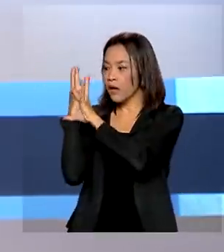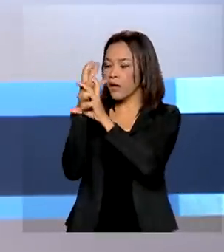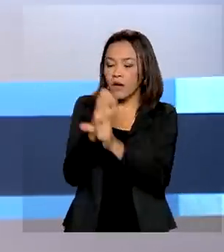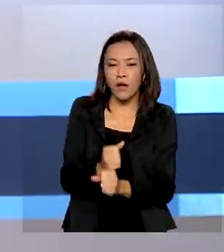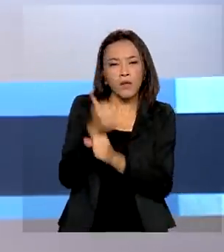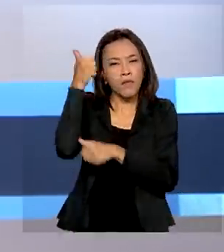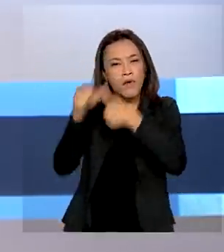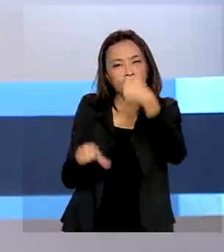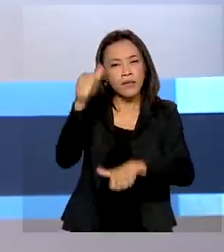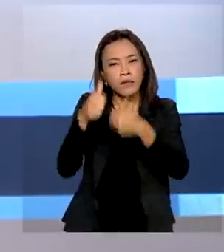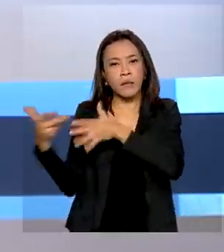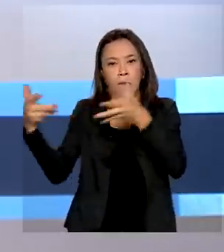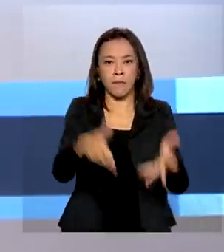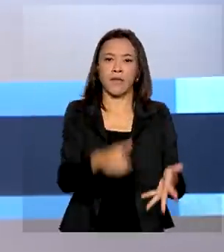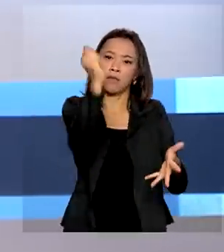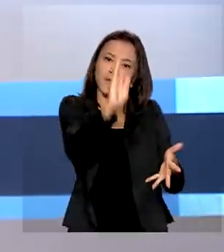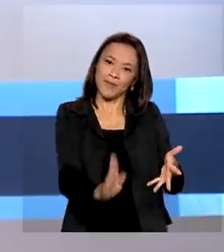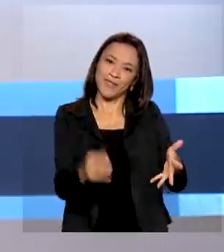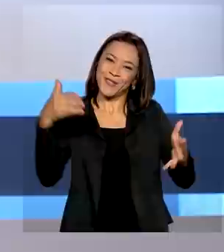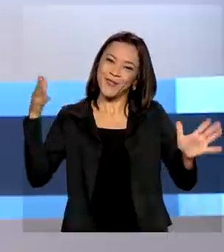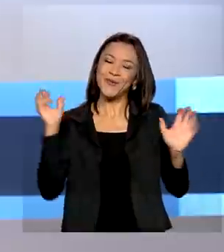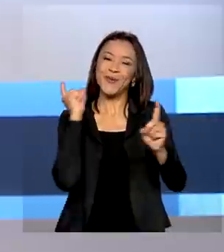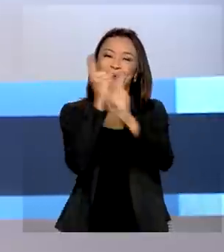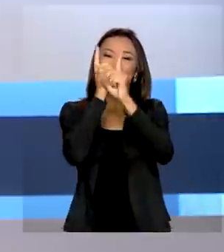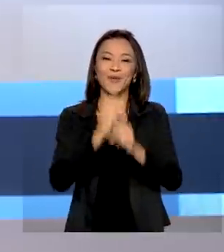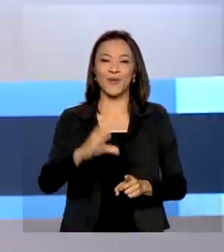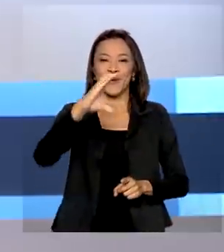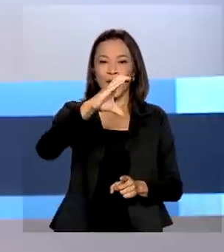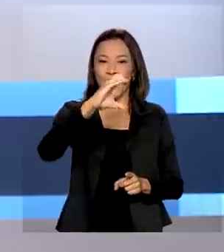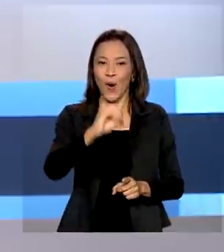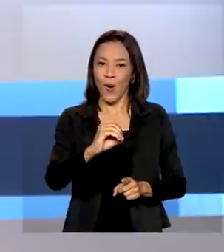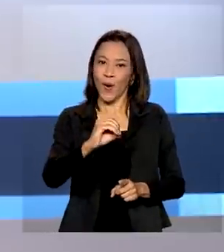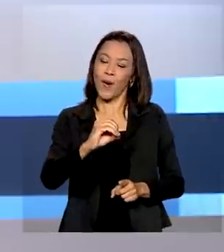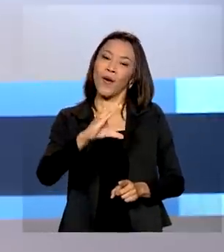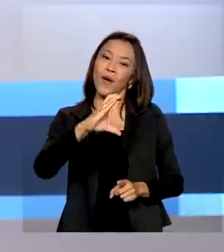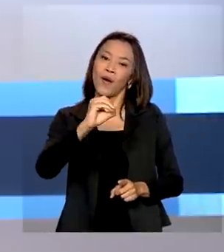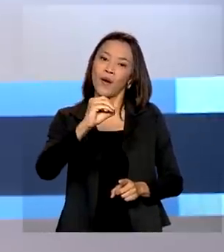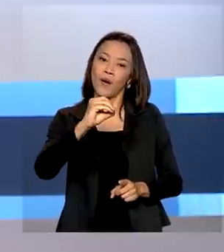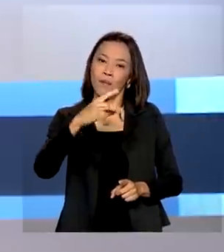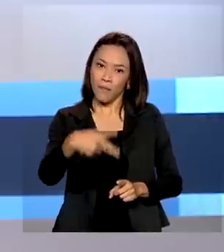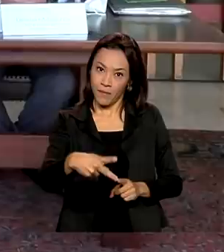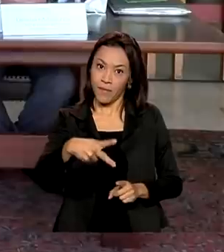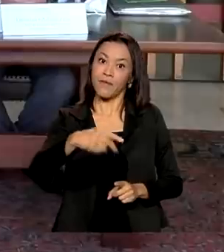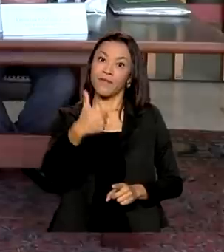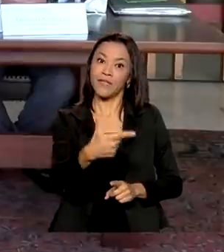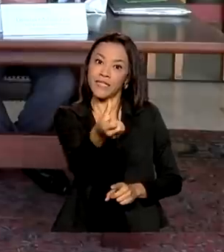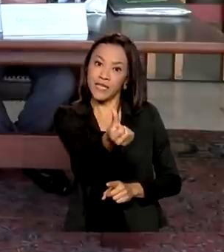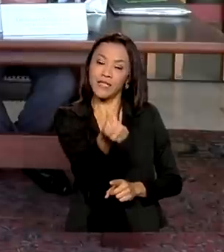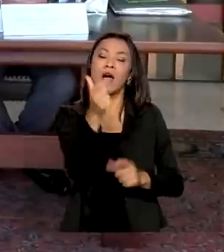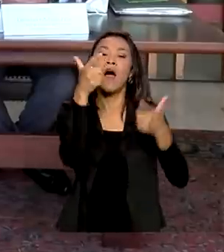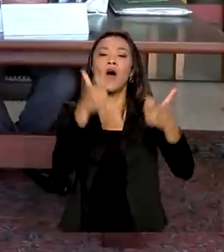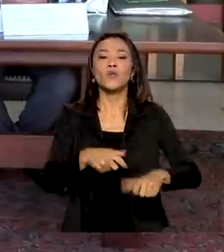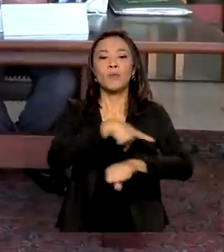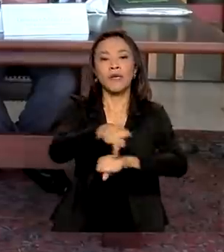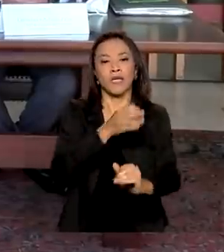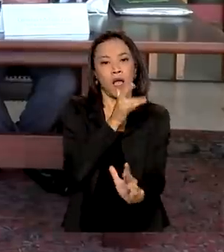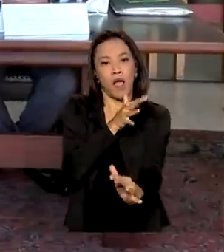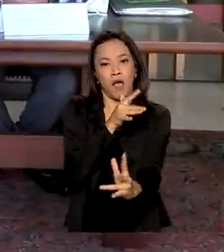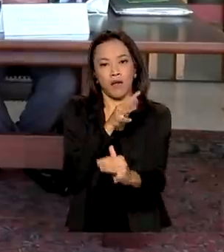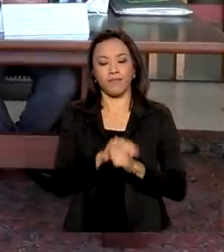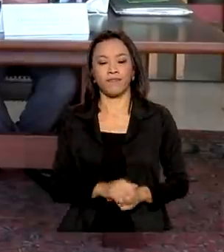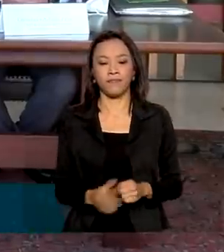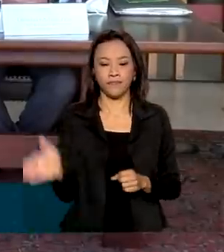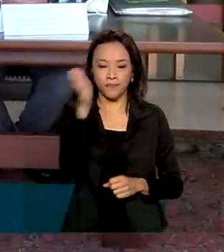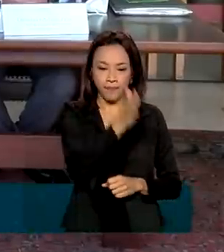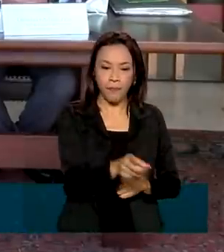da participação do Brasil na COP26 em Glasgow, na Escócia, neste mês. O governo fez